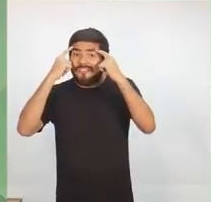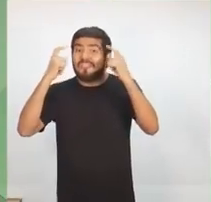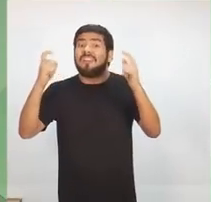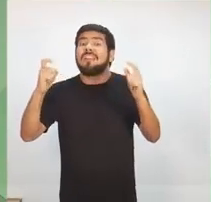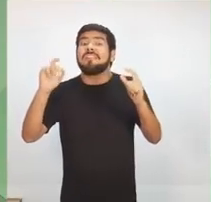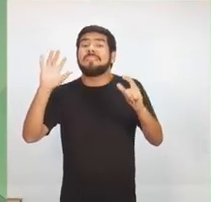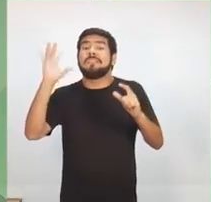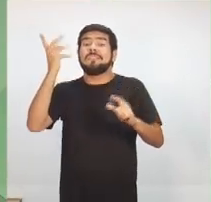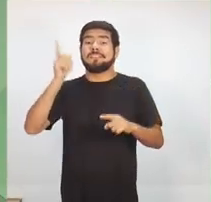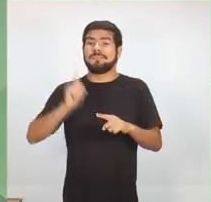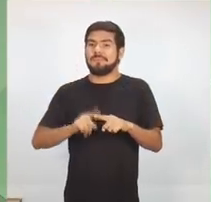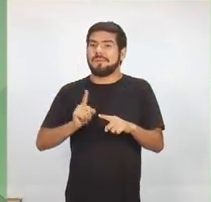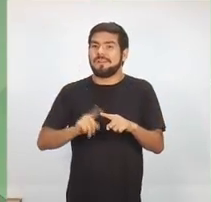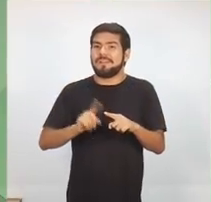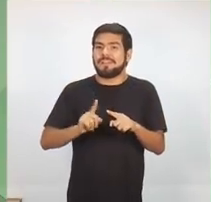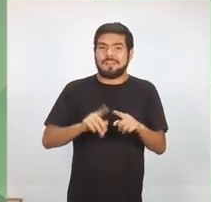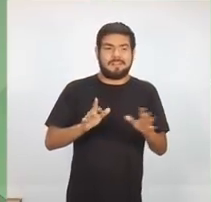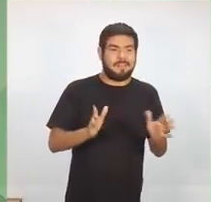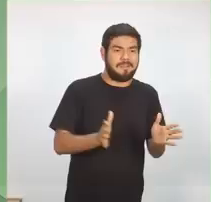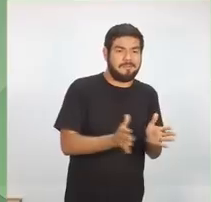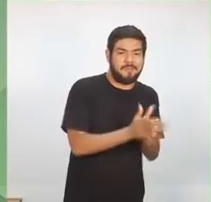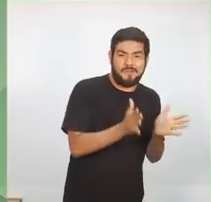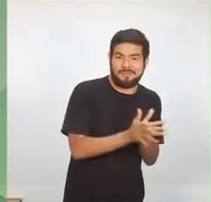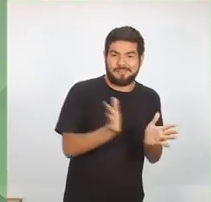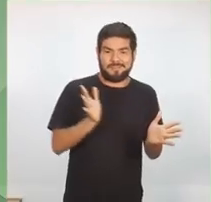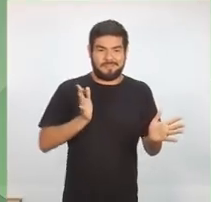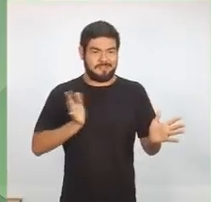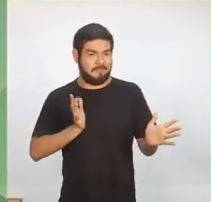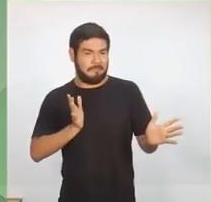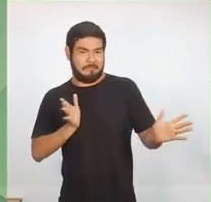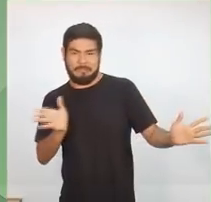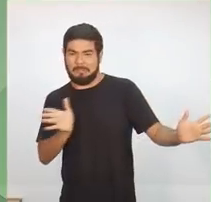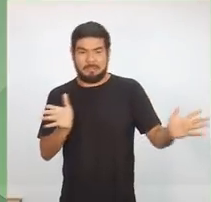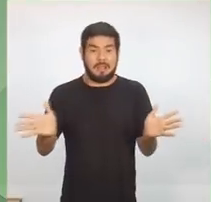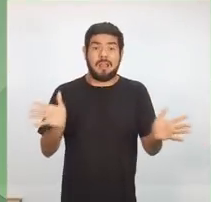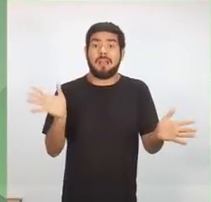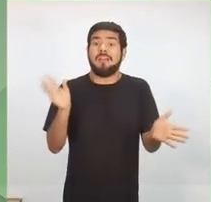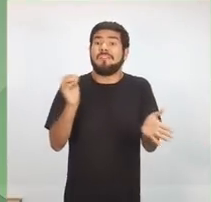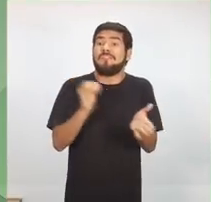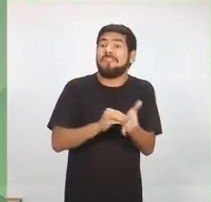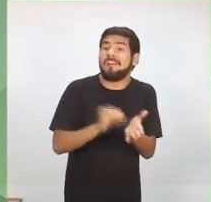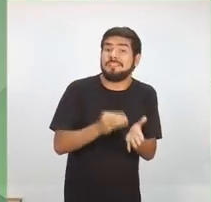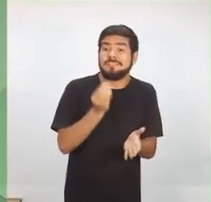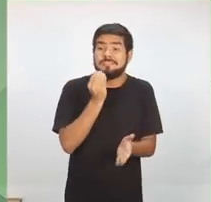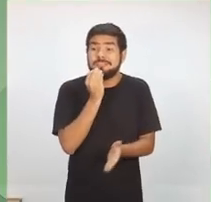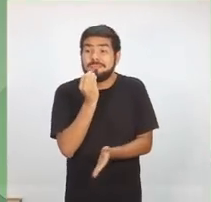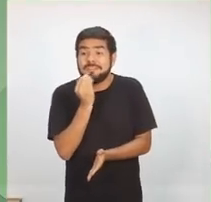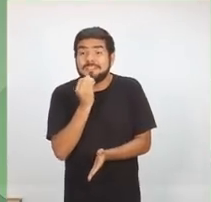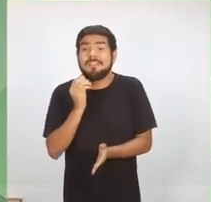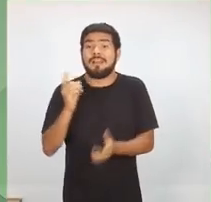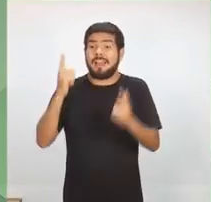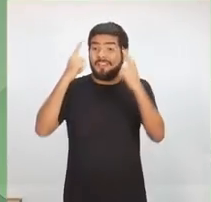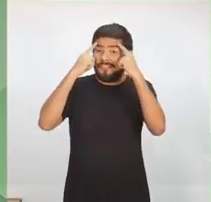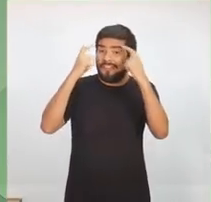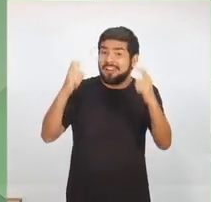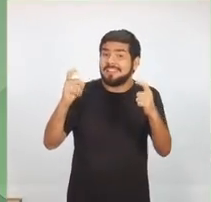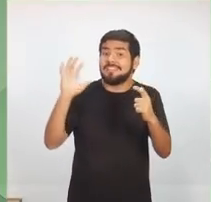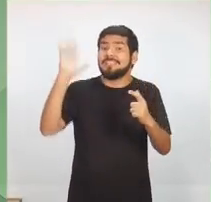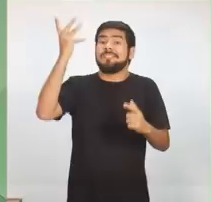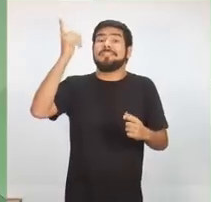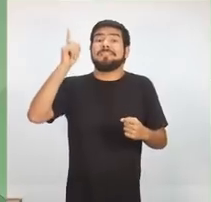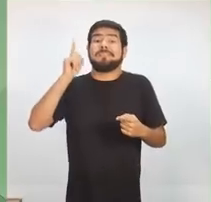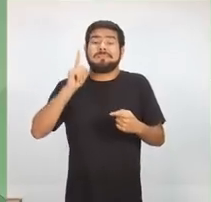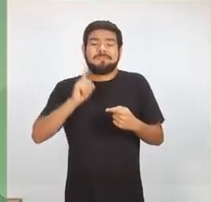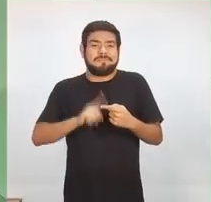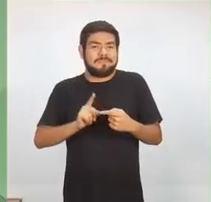da desigualdade social, a violência é consequência da falta de oportunidade, a violência é consequência de um